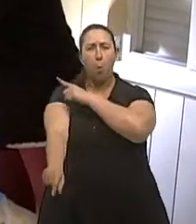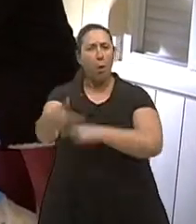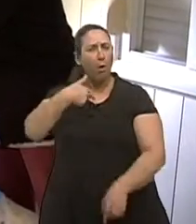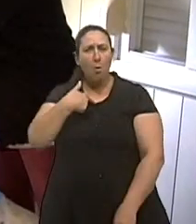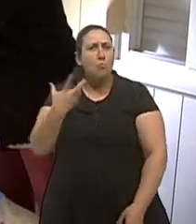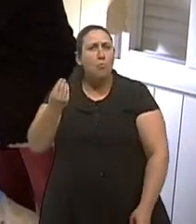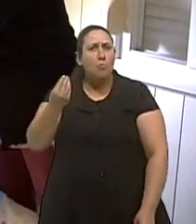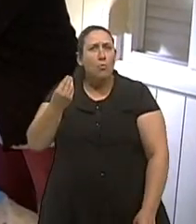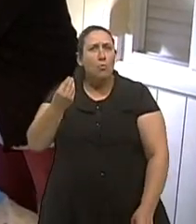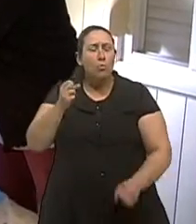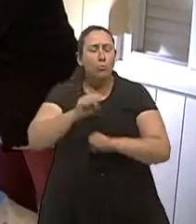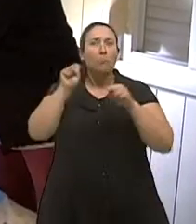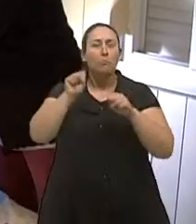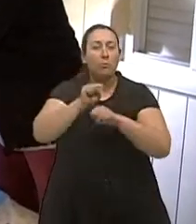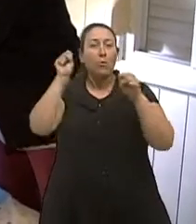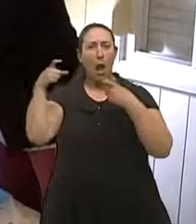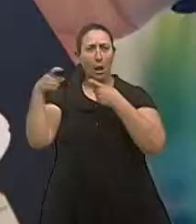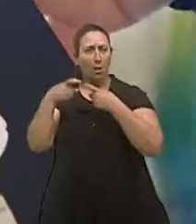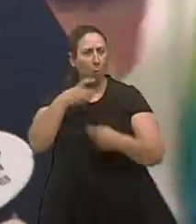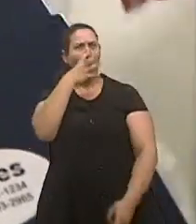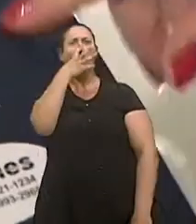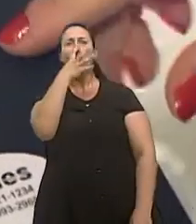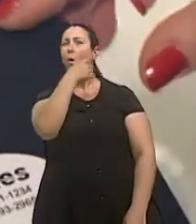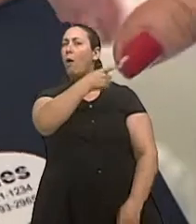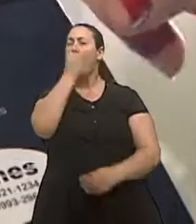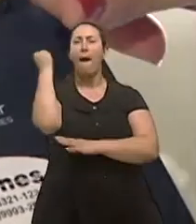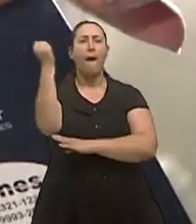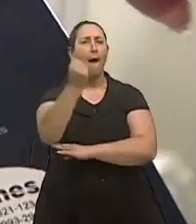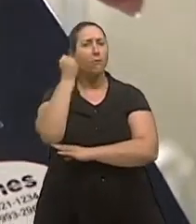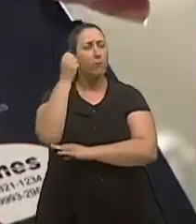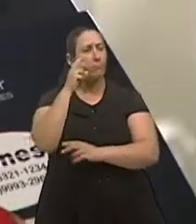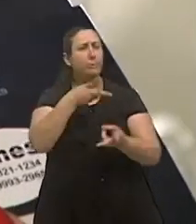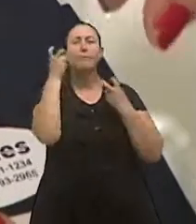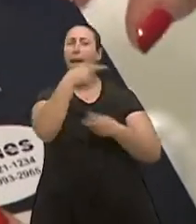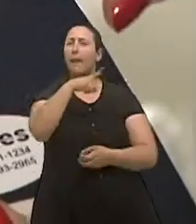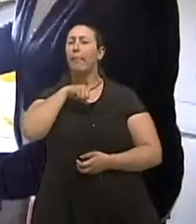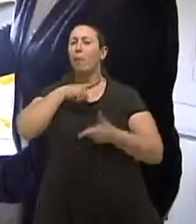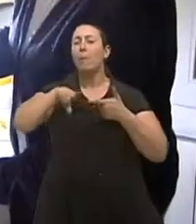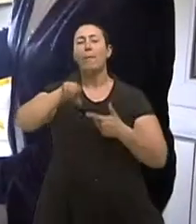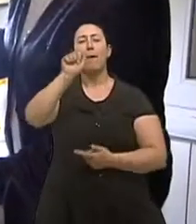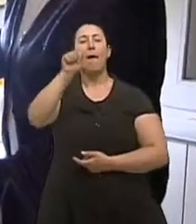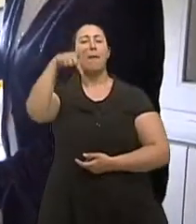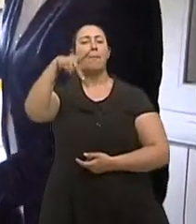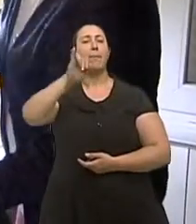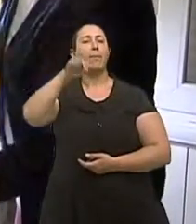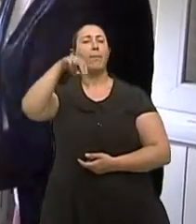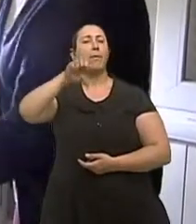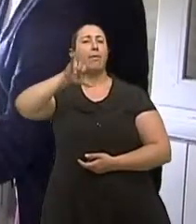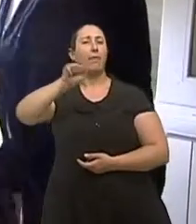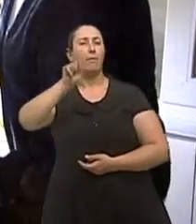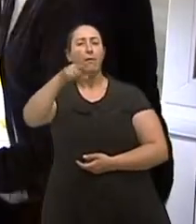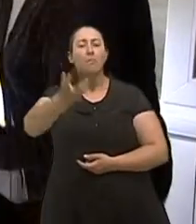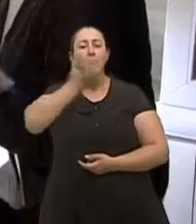diagnóstico associado às noites mal dormidas revelou que ela sofria de apneia do sono. Cecília iniciou o